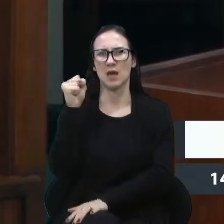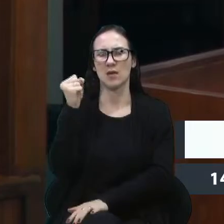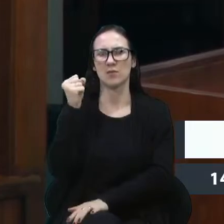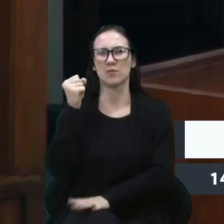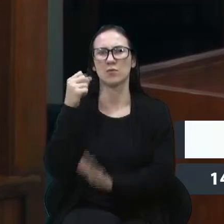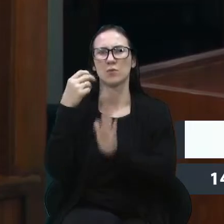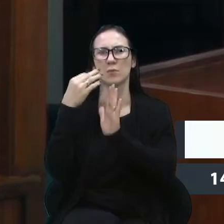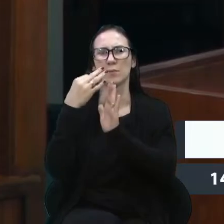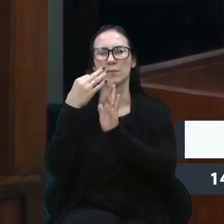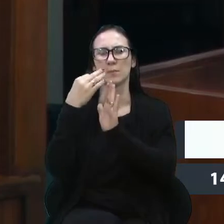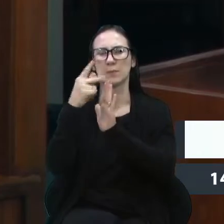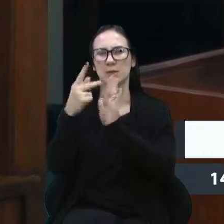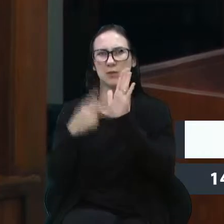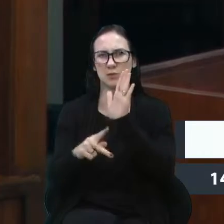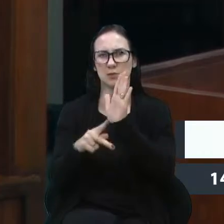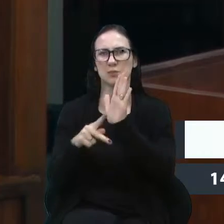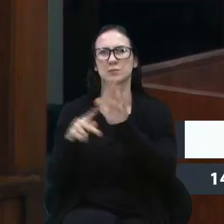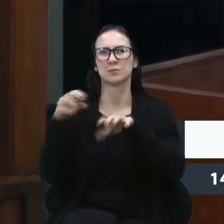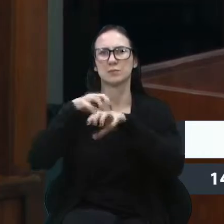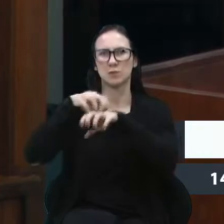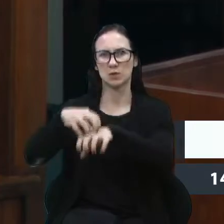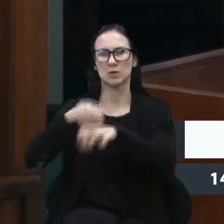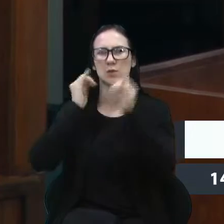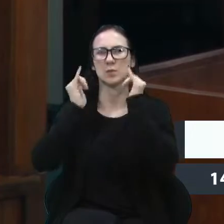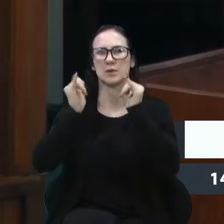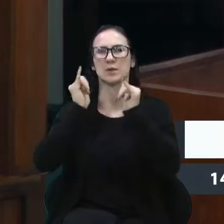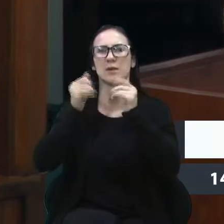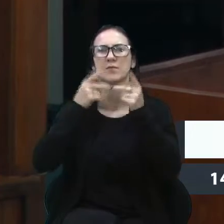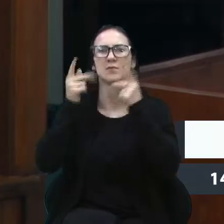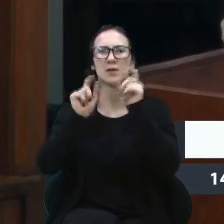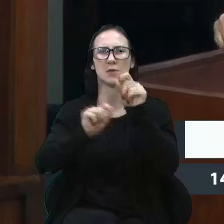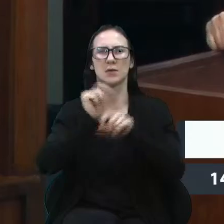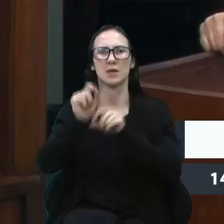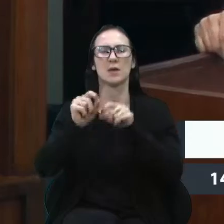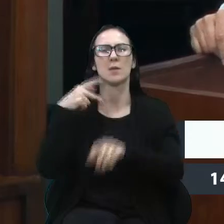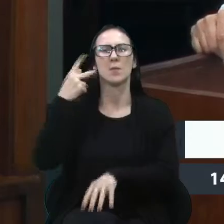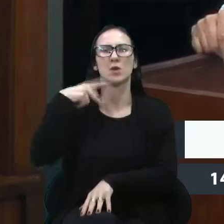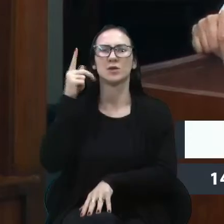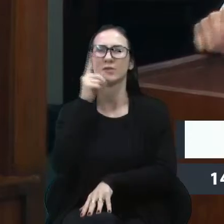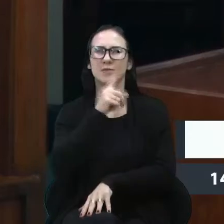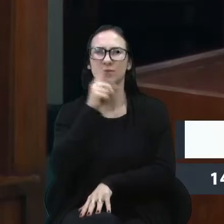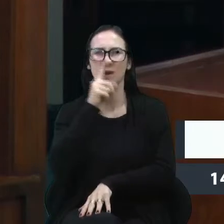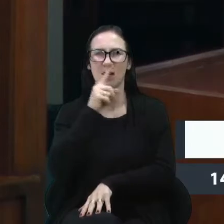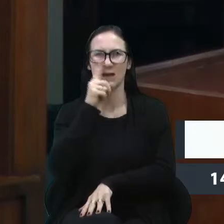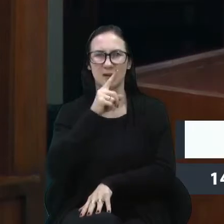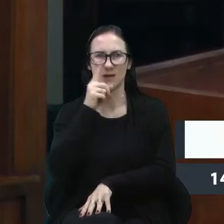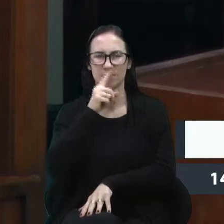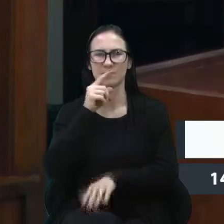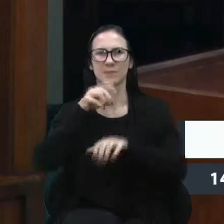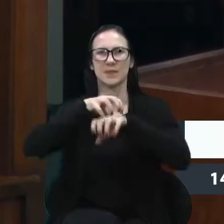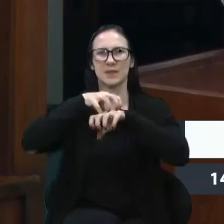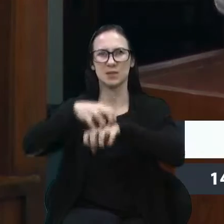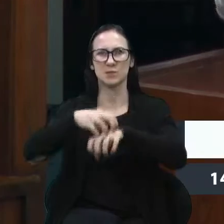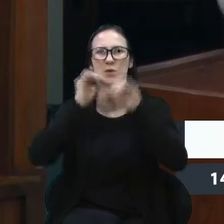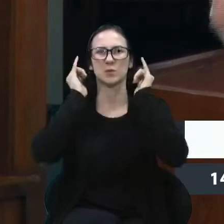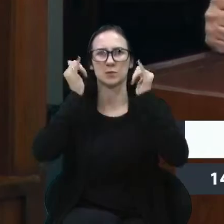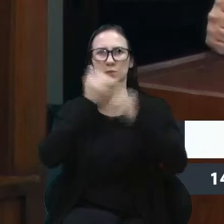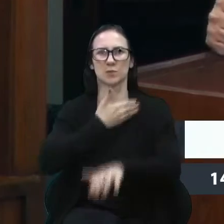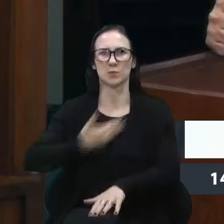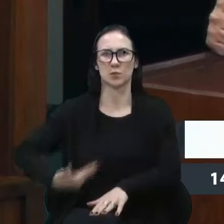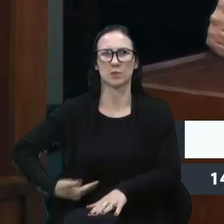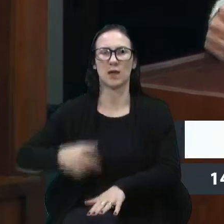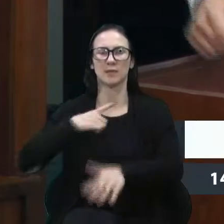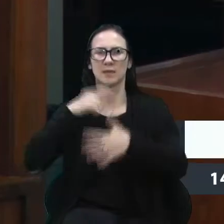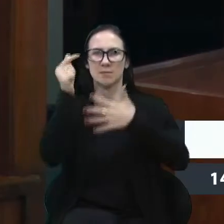ele destaca que a política tarifária do Serviço de Transporte Público Coletivo é orientada pelas seguintes